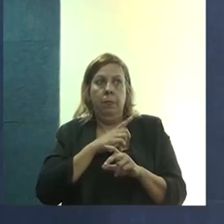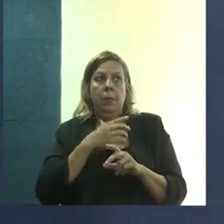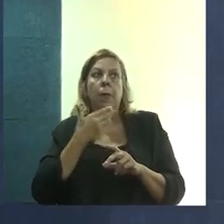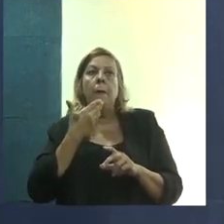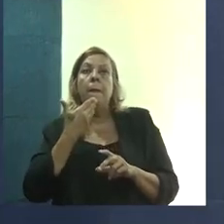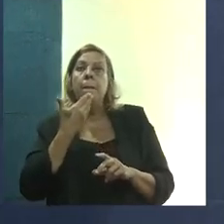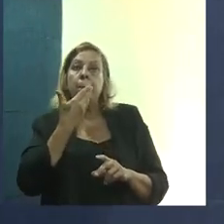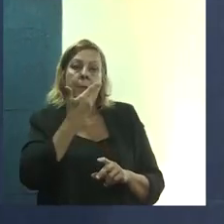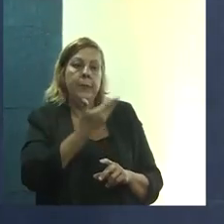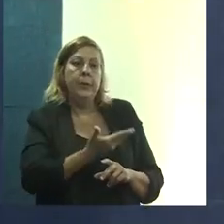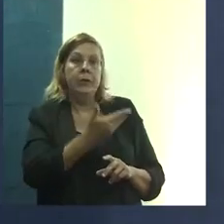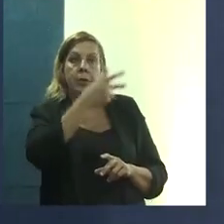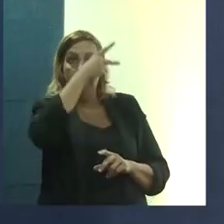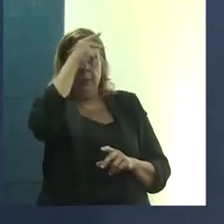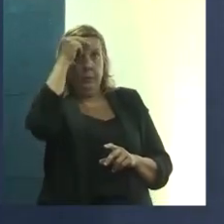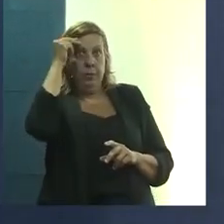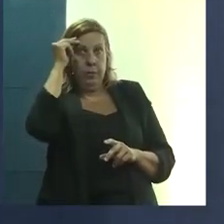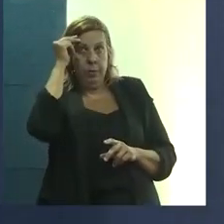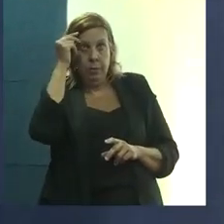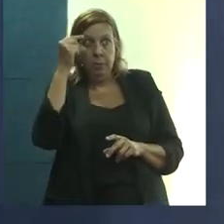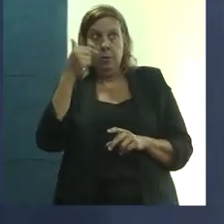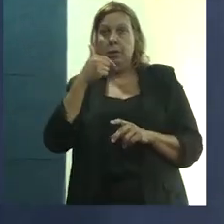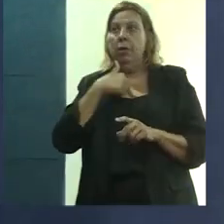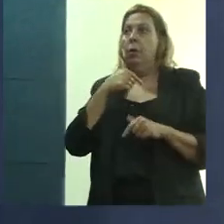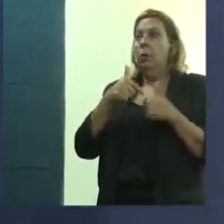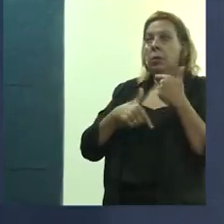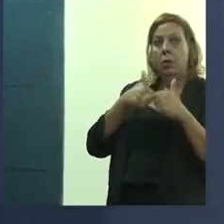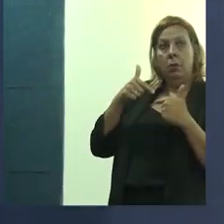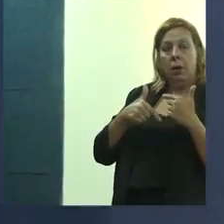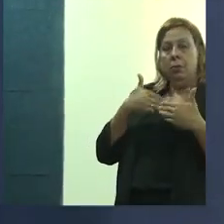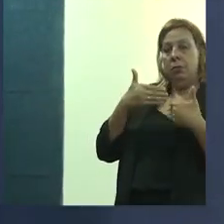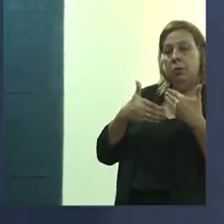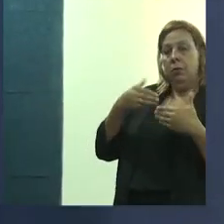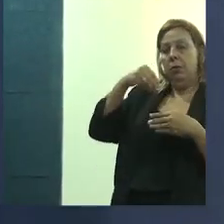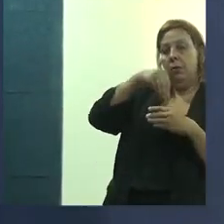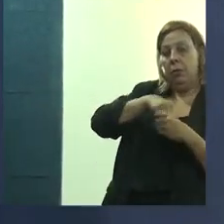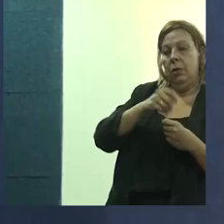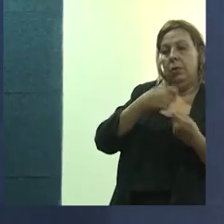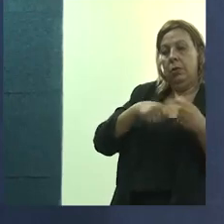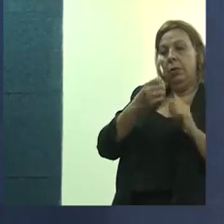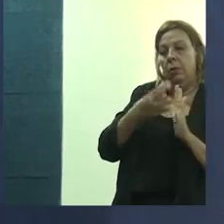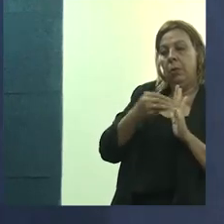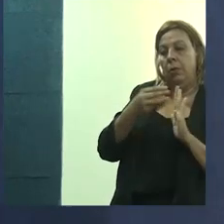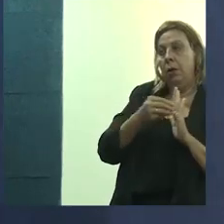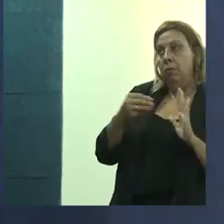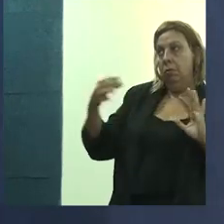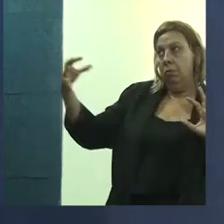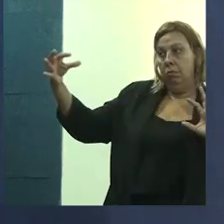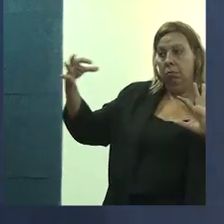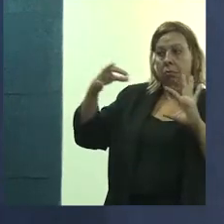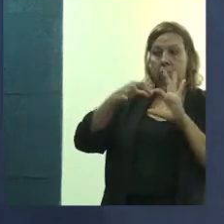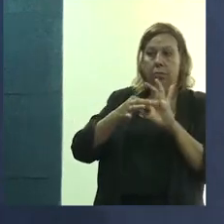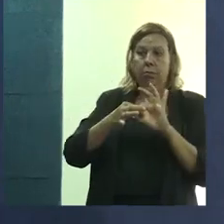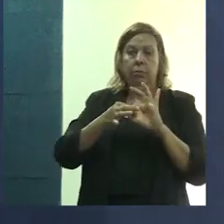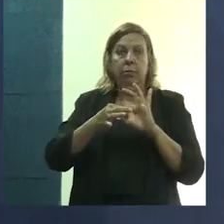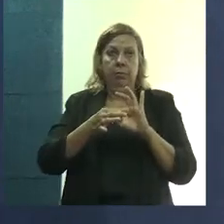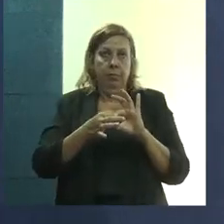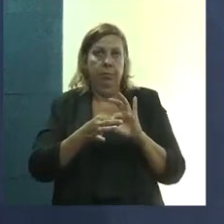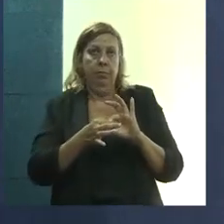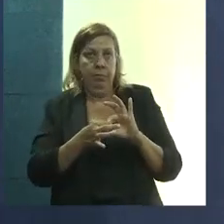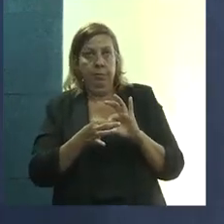de solicitações da Prefeitura para algumas ações que eram desenvolvidas no escritório modelo. Mas foi